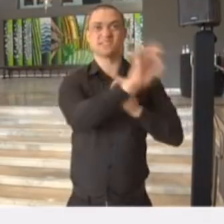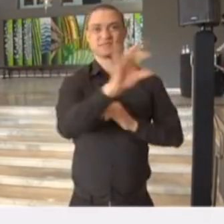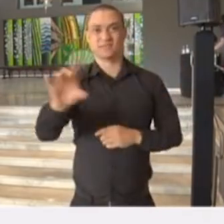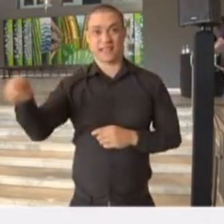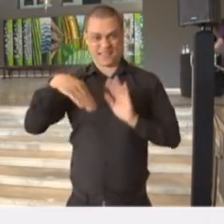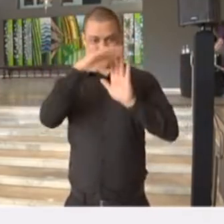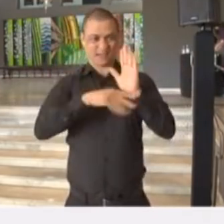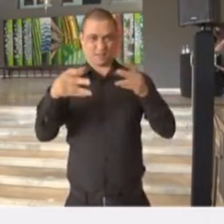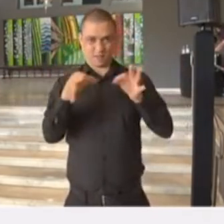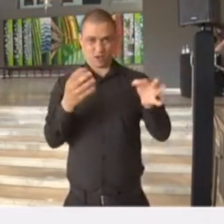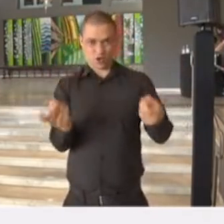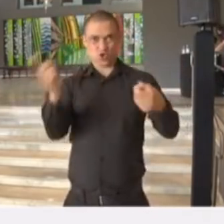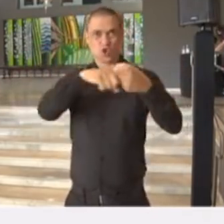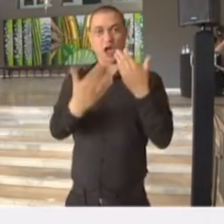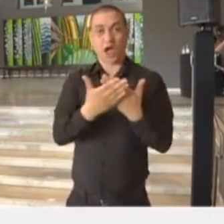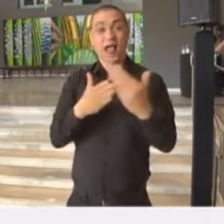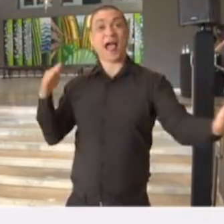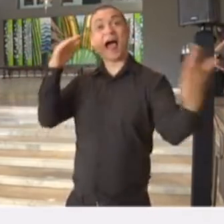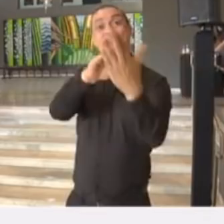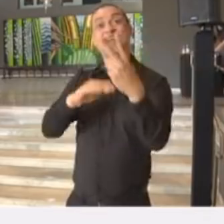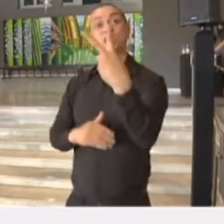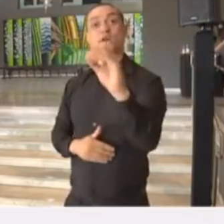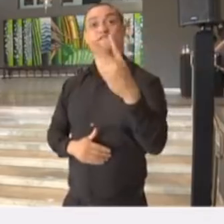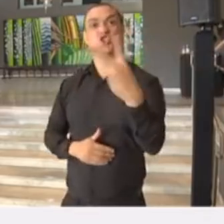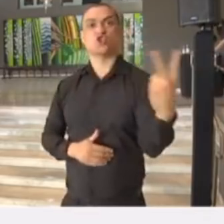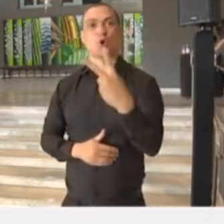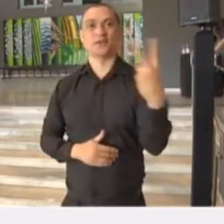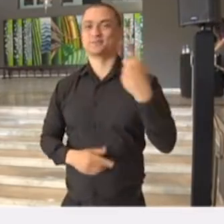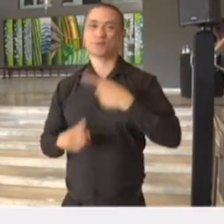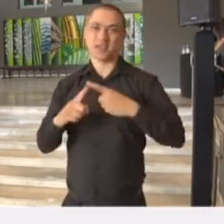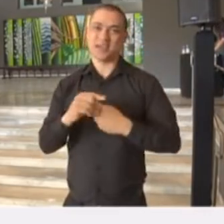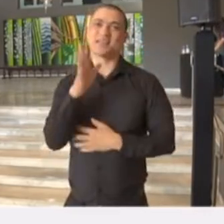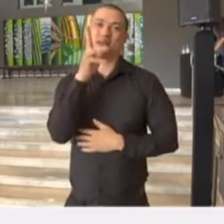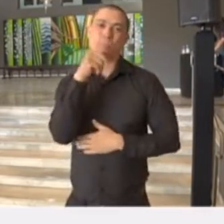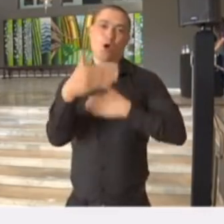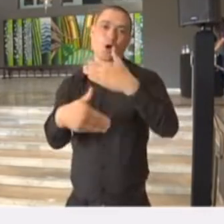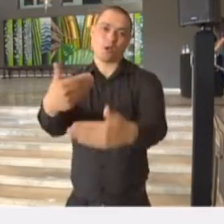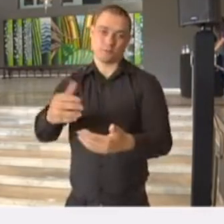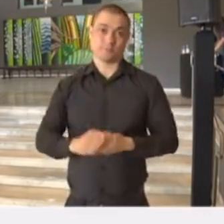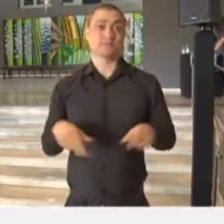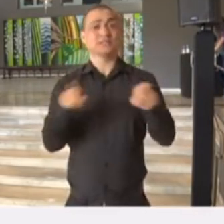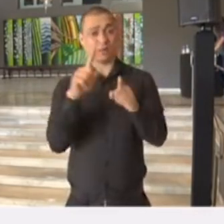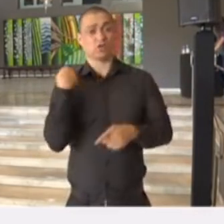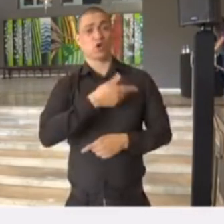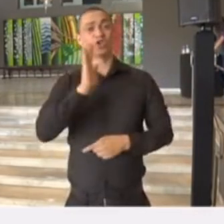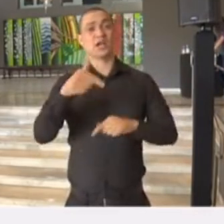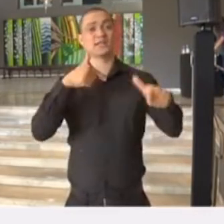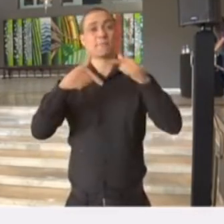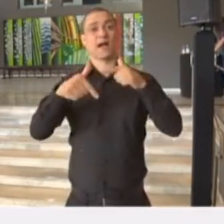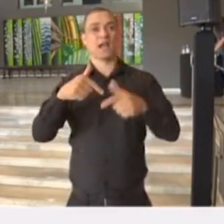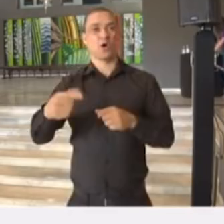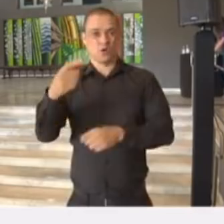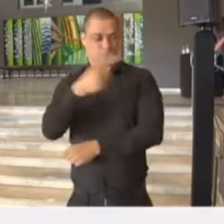plano de recuperação, ele irá até 2022, porque a gente sabe que a recuperação será muito longa. E estamos trabalhando no projeto do quarto ano